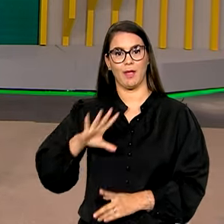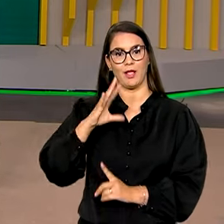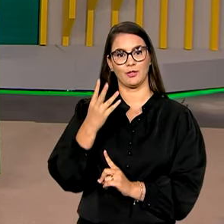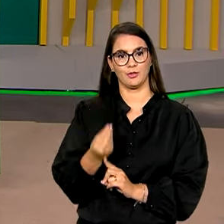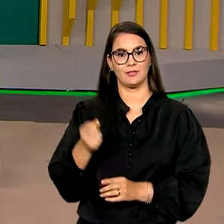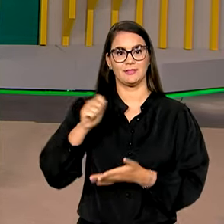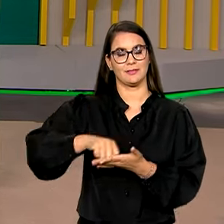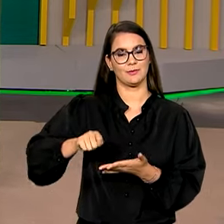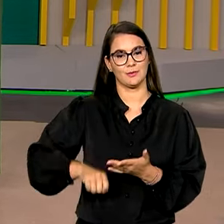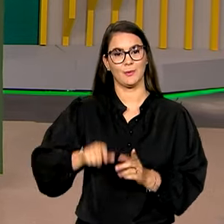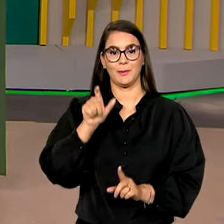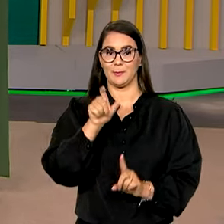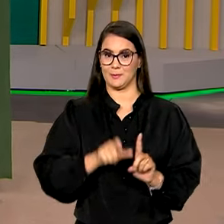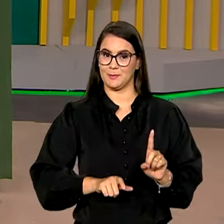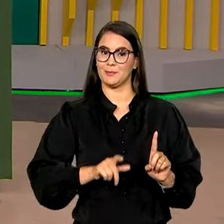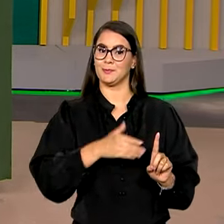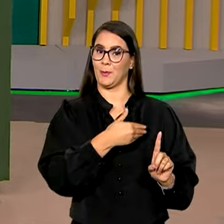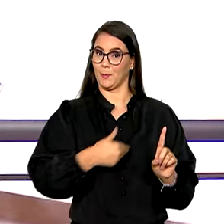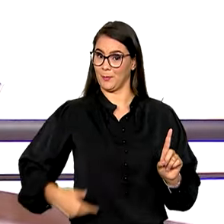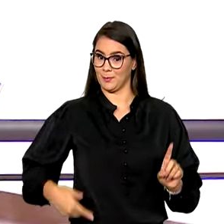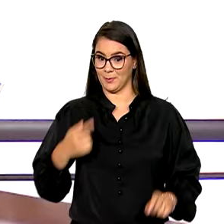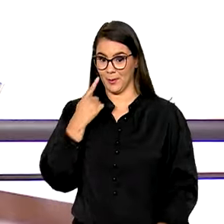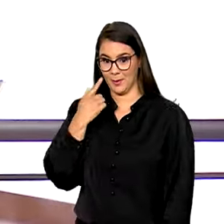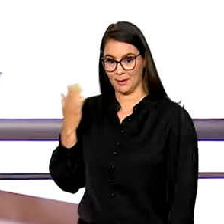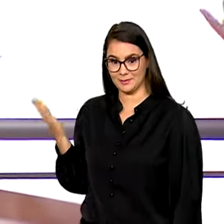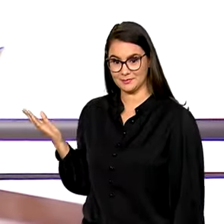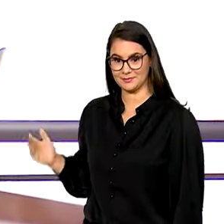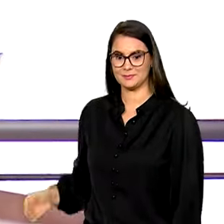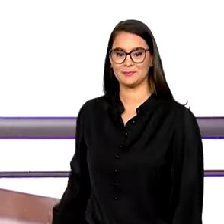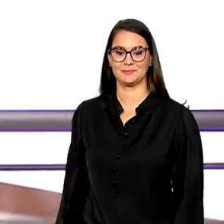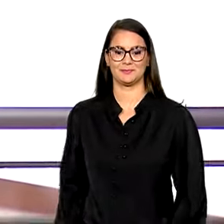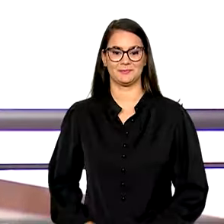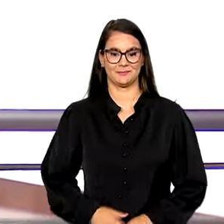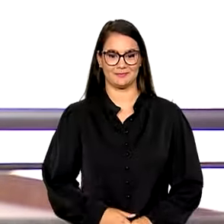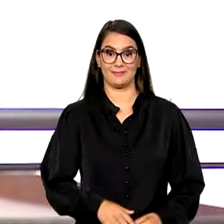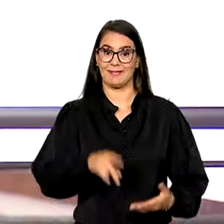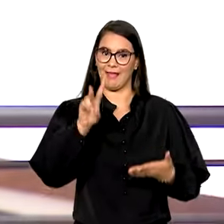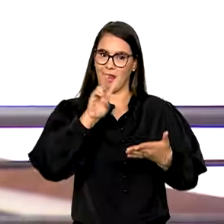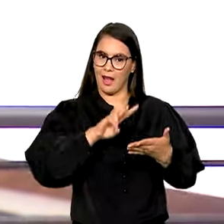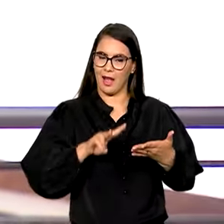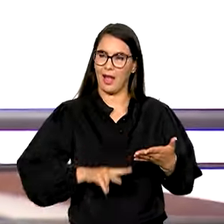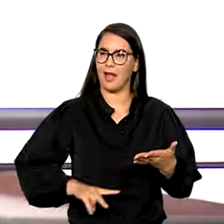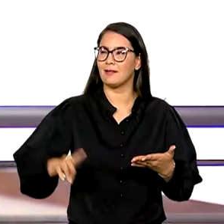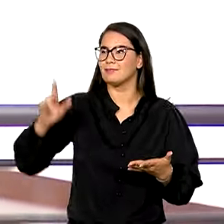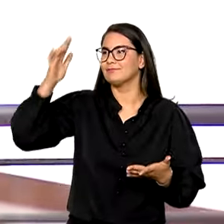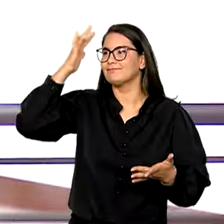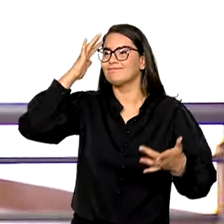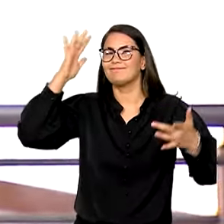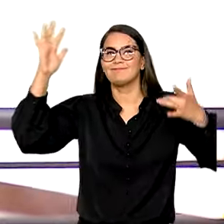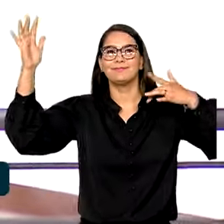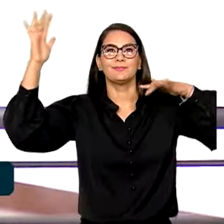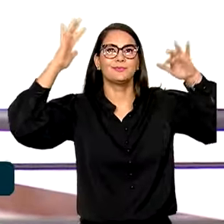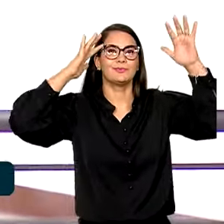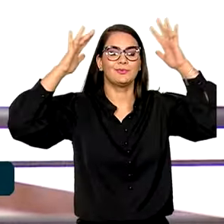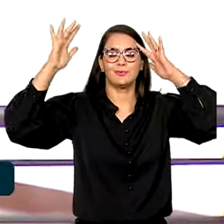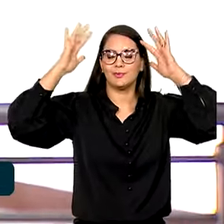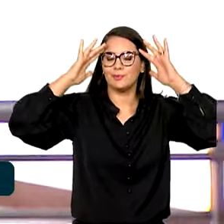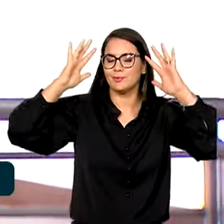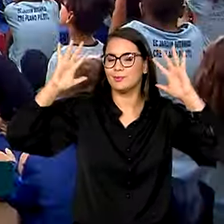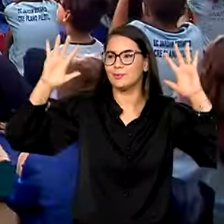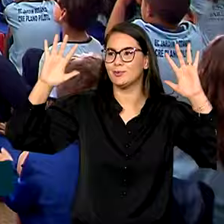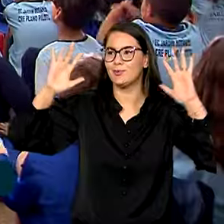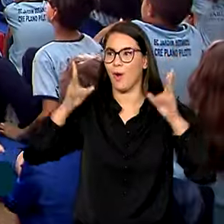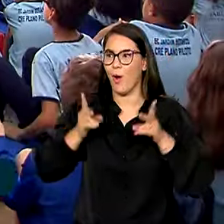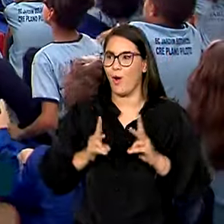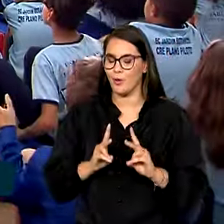e personalidades públicas. Olha só. Ler é viajar mundos distantes sem sair